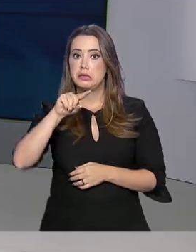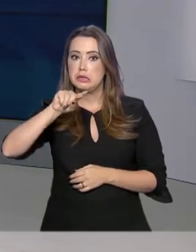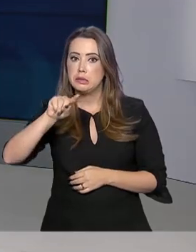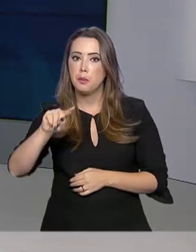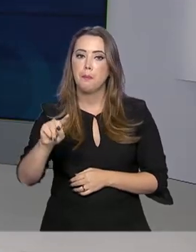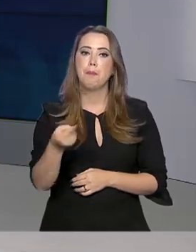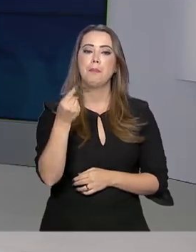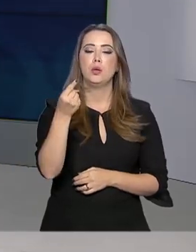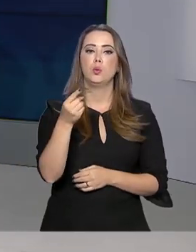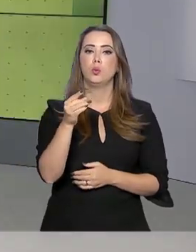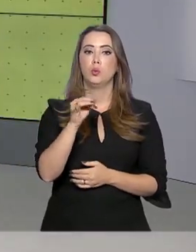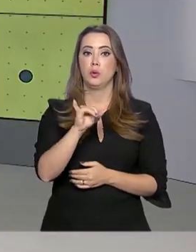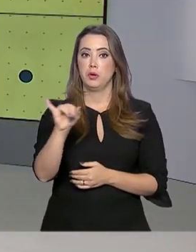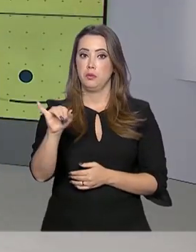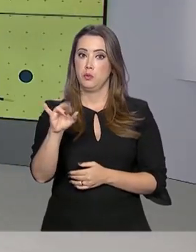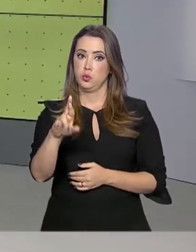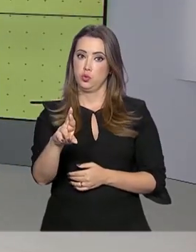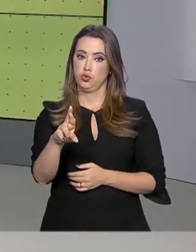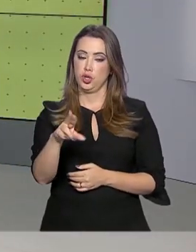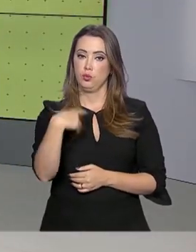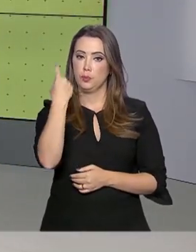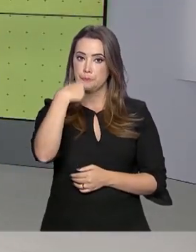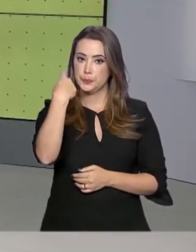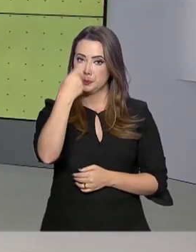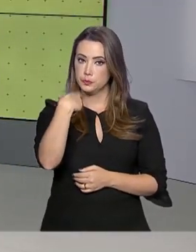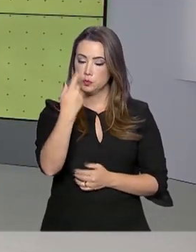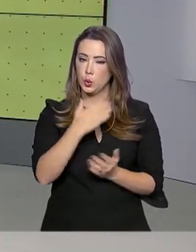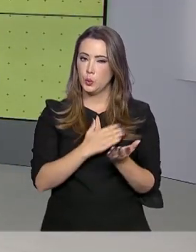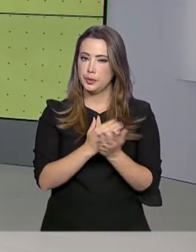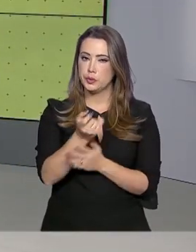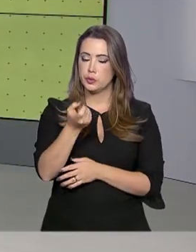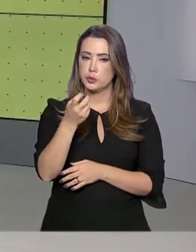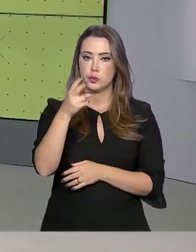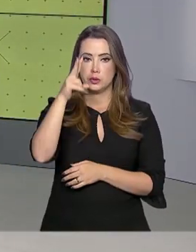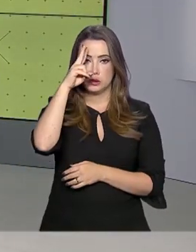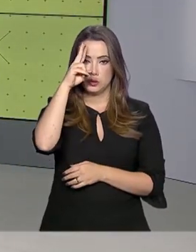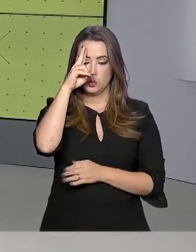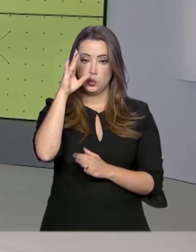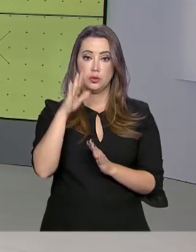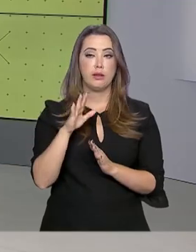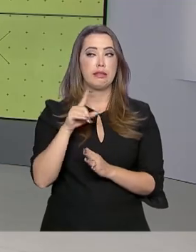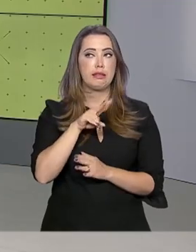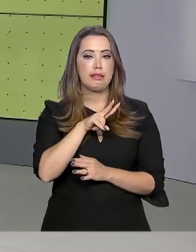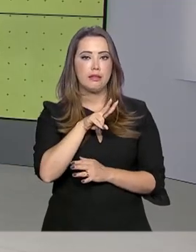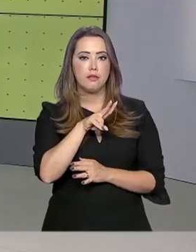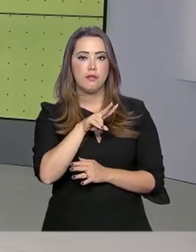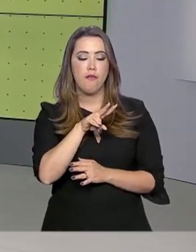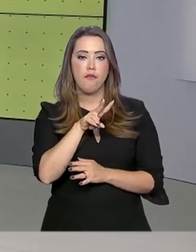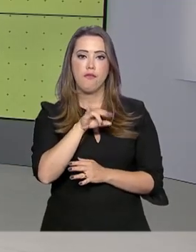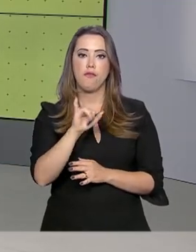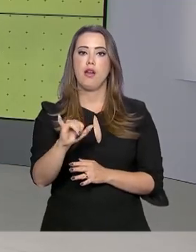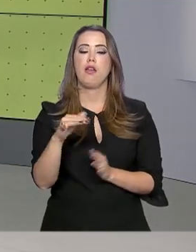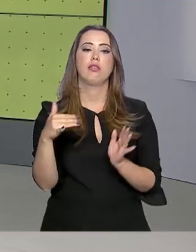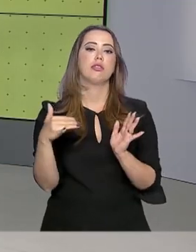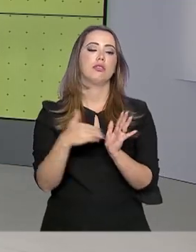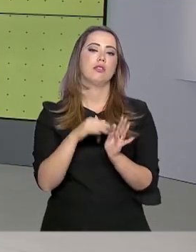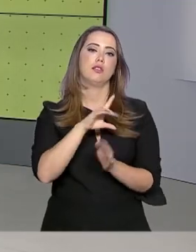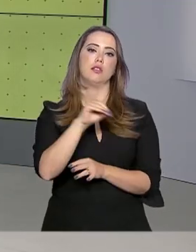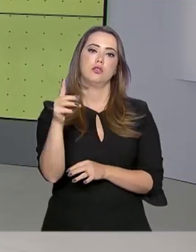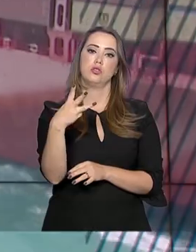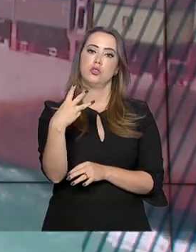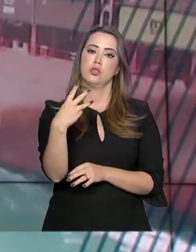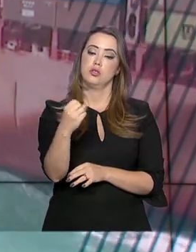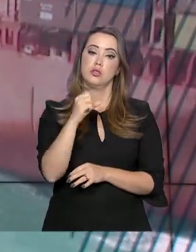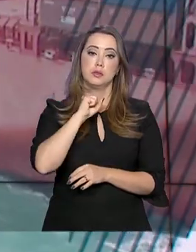declarações por hora. O prazo começou na segunda-feira e termina em 30 de abril. Importante o contribuinte não deixar para a última hora.